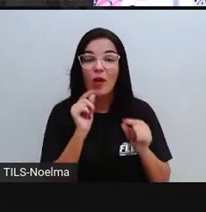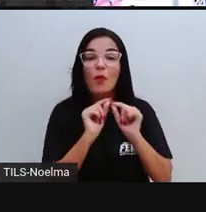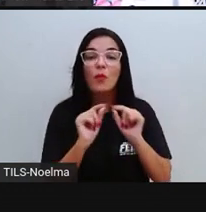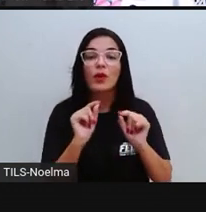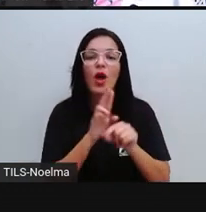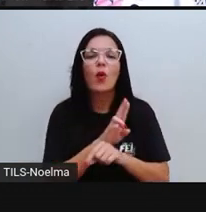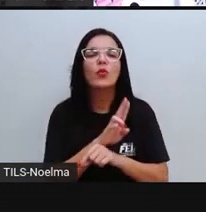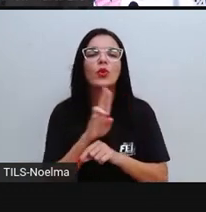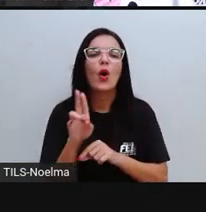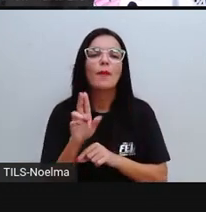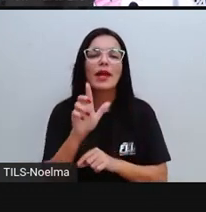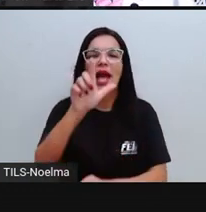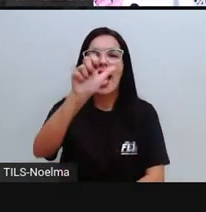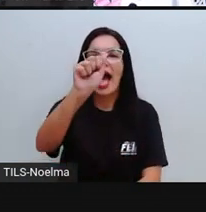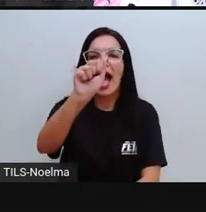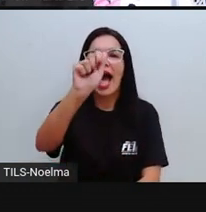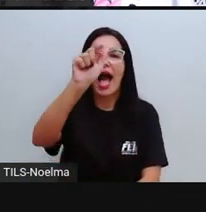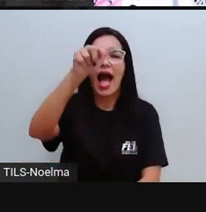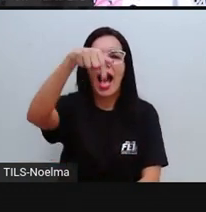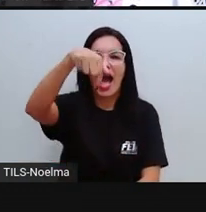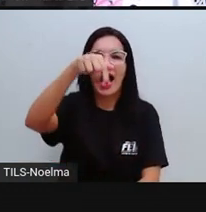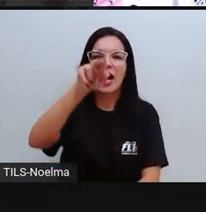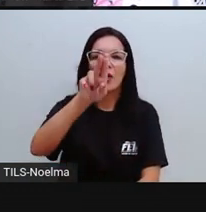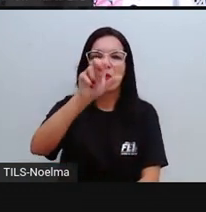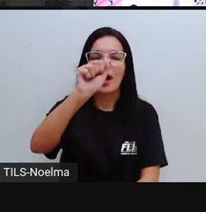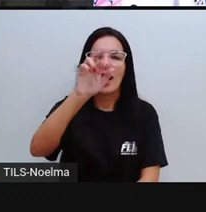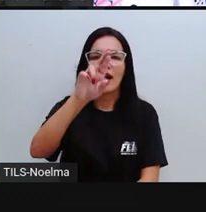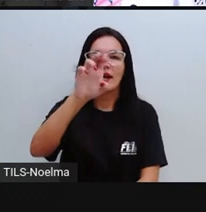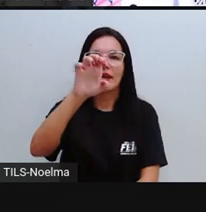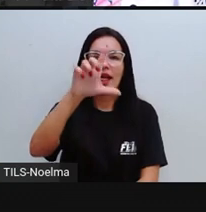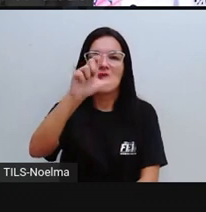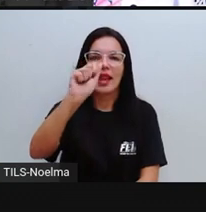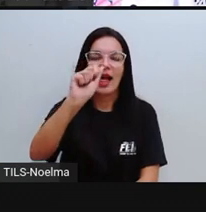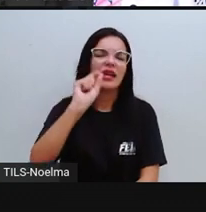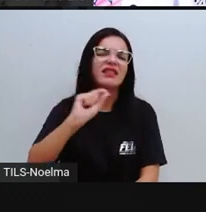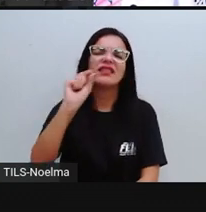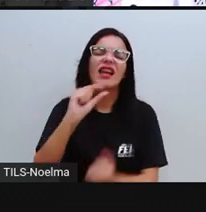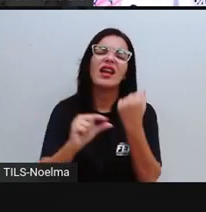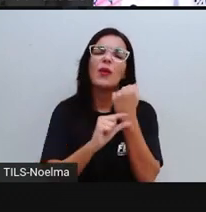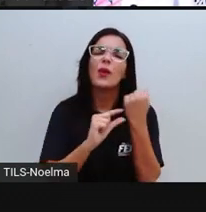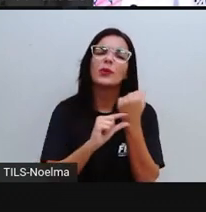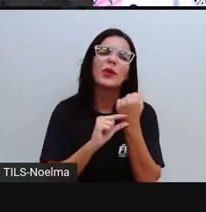Aquarela. E quem foi que escreveu? Quem lembra?